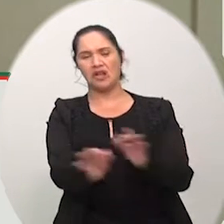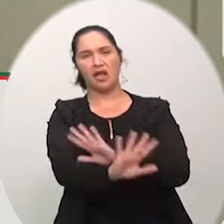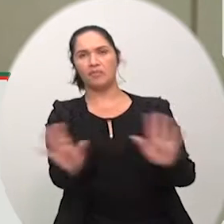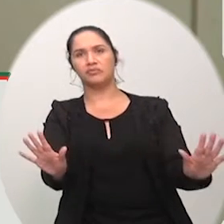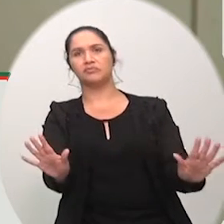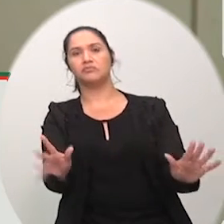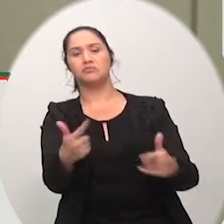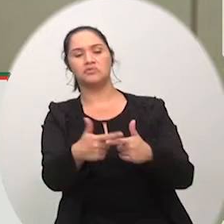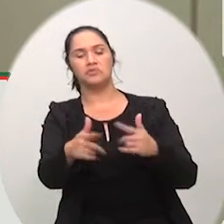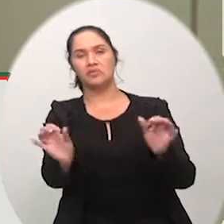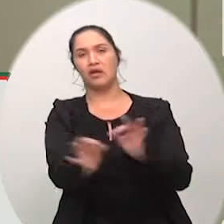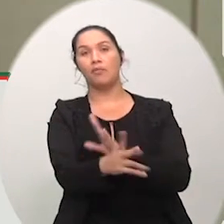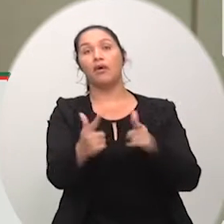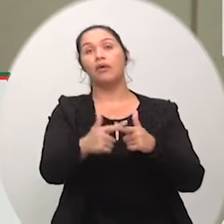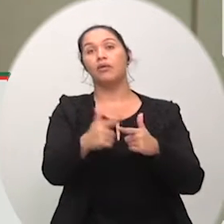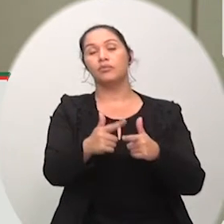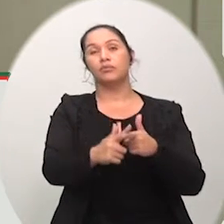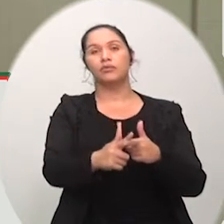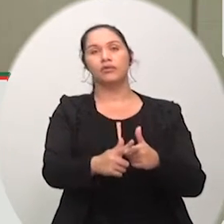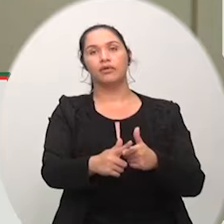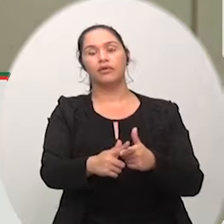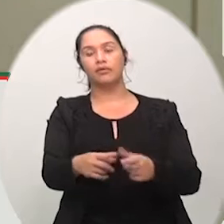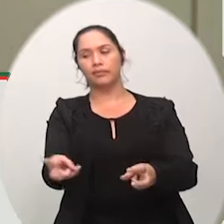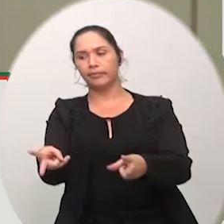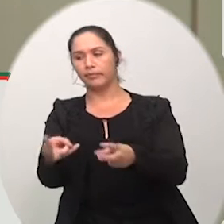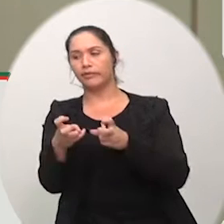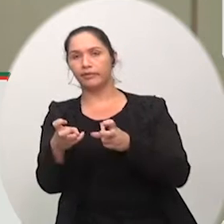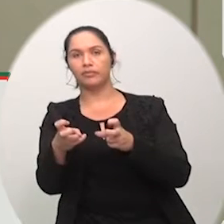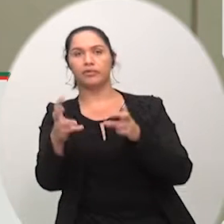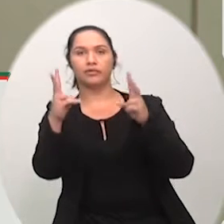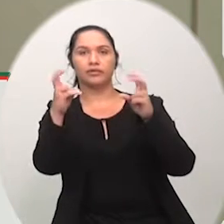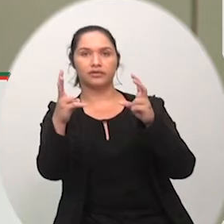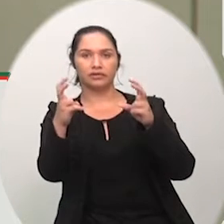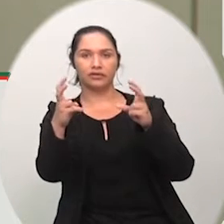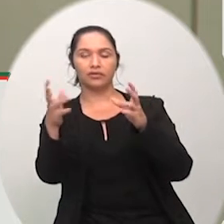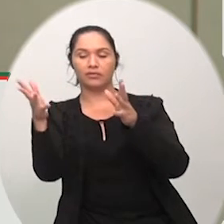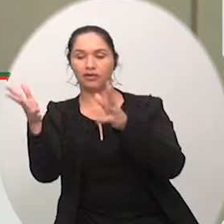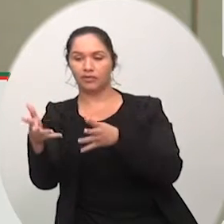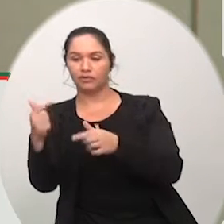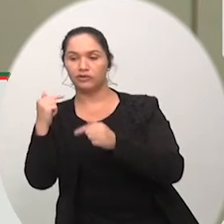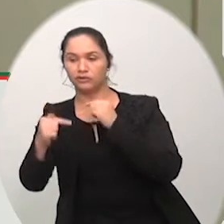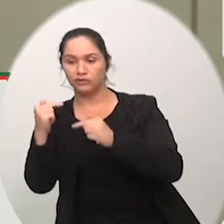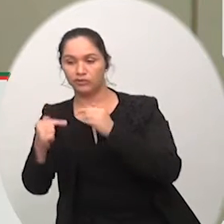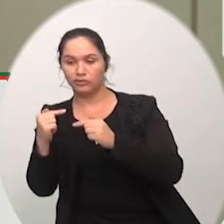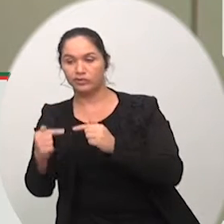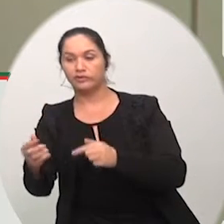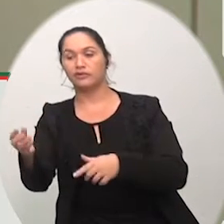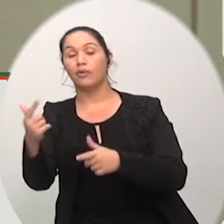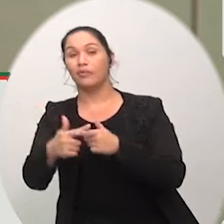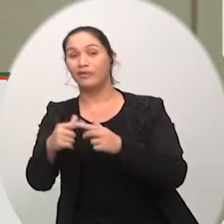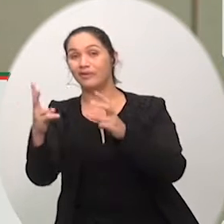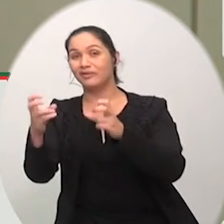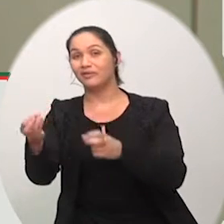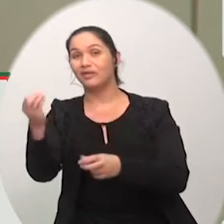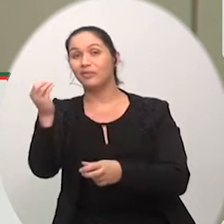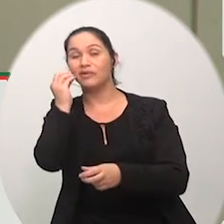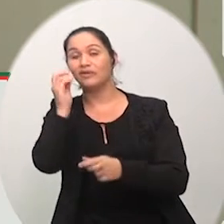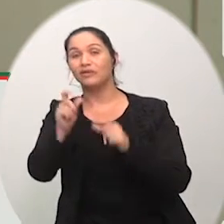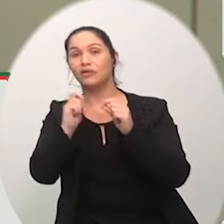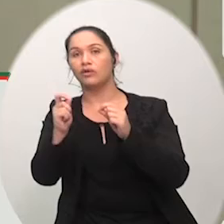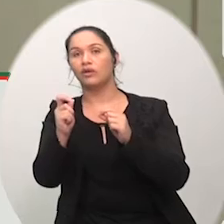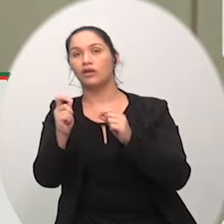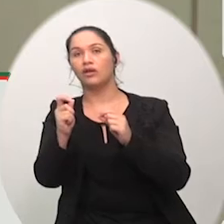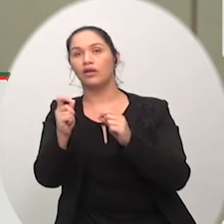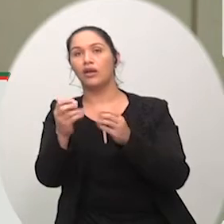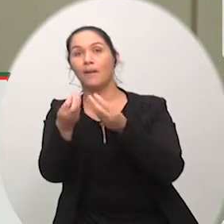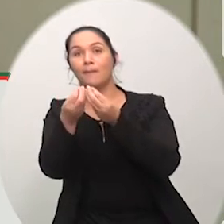porque parece que a cada tempo se levanta um assunto com o intuito de de prejudicar a sociedade